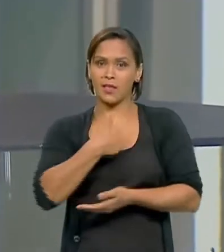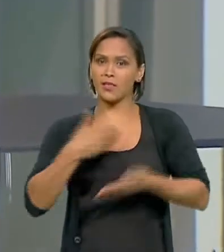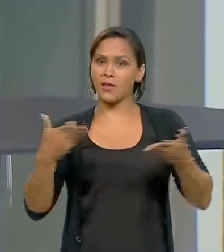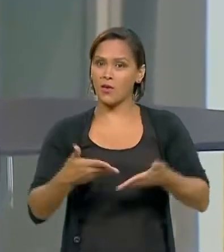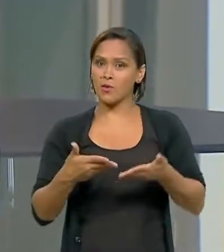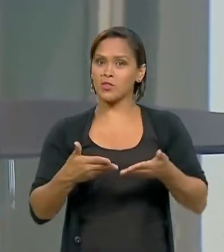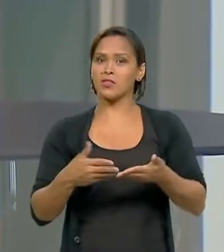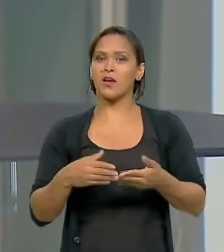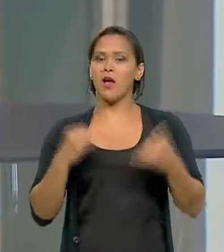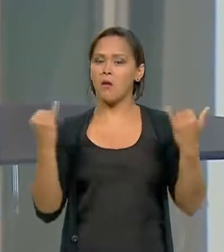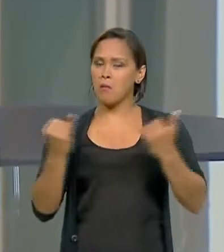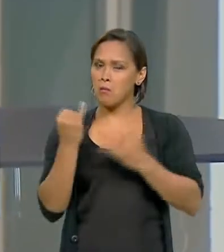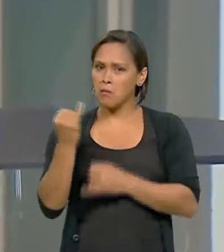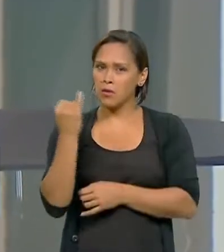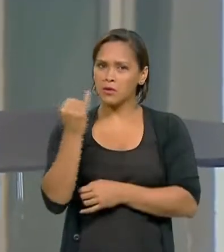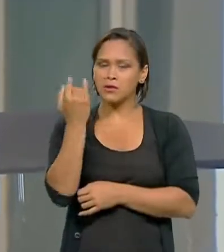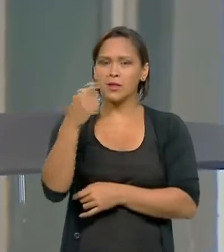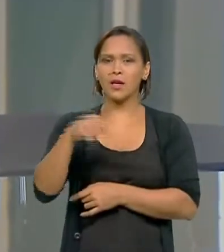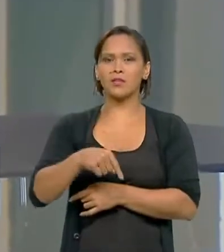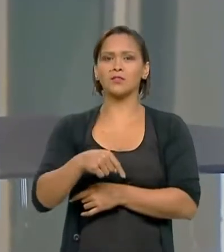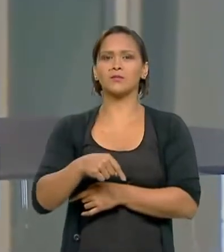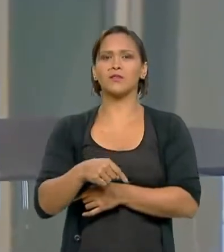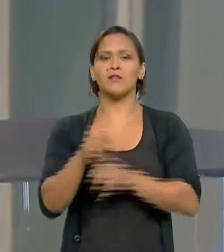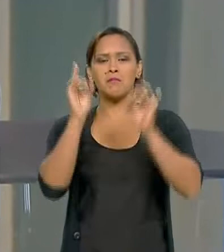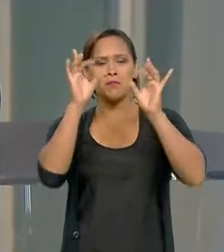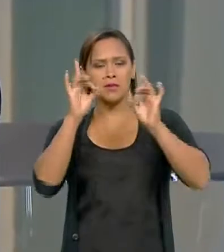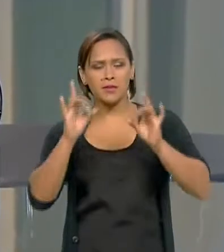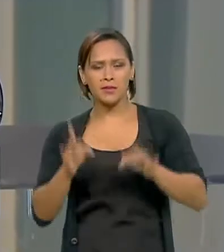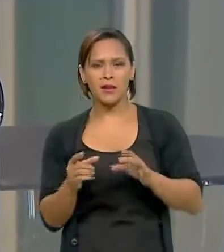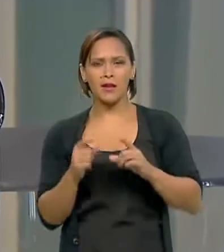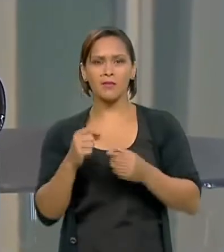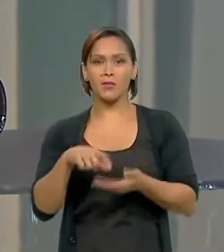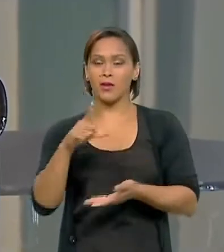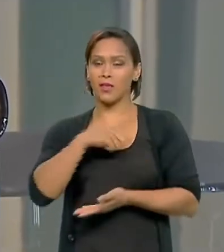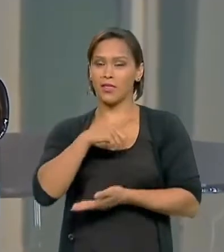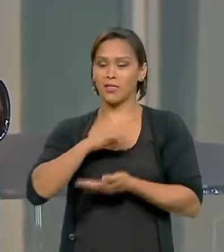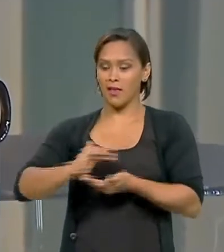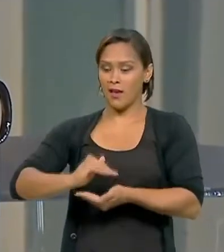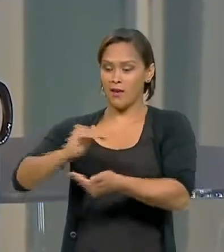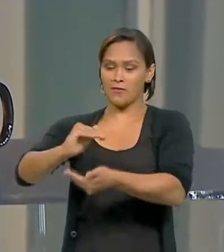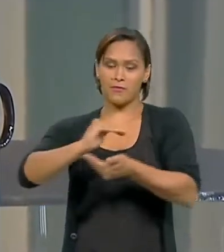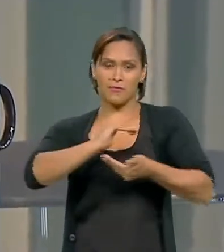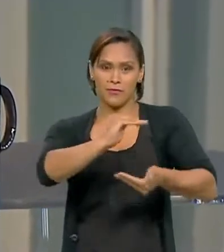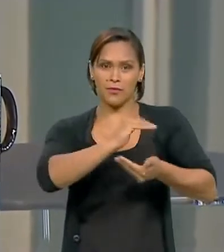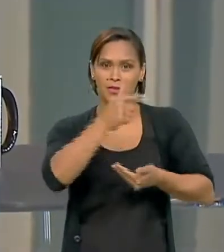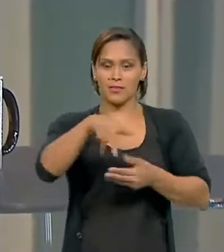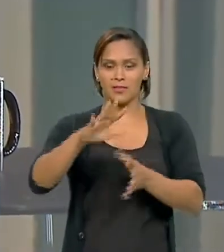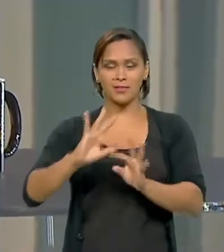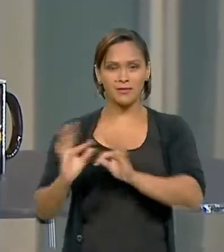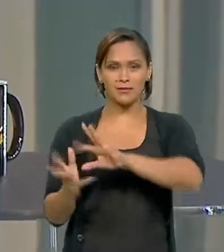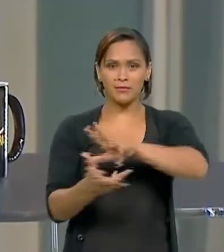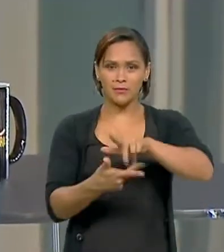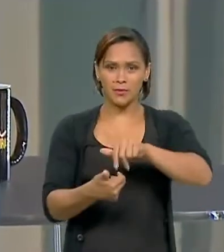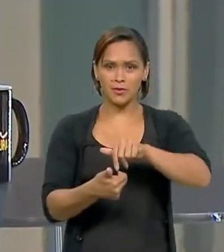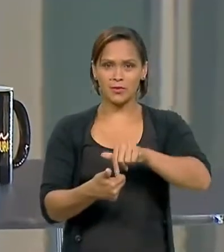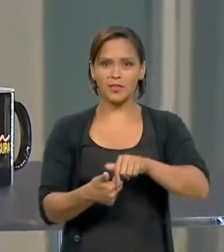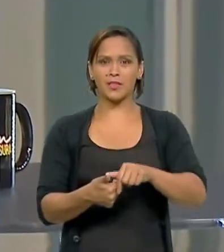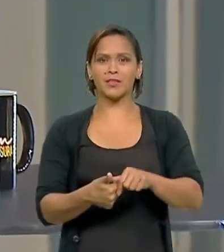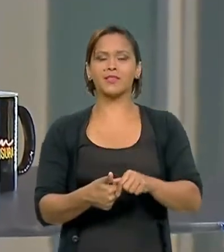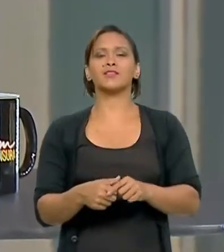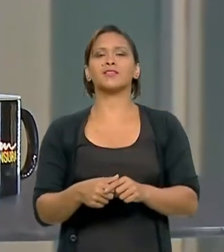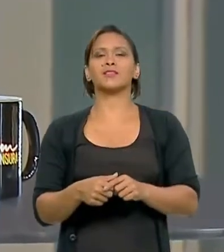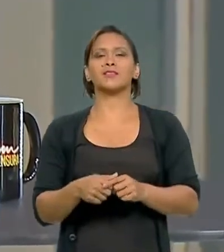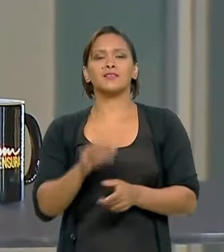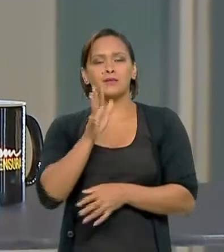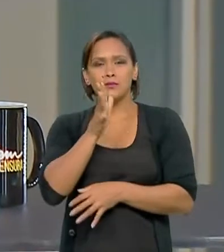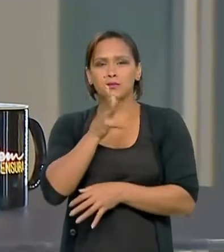privilegiada em termos da situação de disponibilidade de vacina no mundo. Demoramos a comprar,